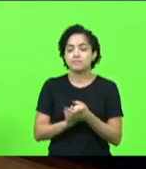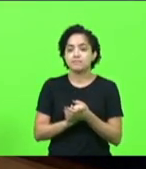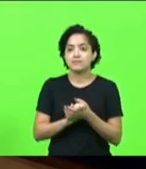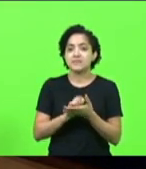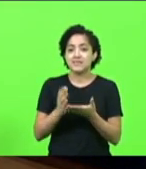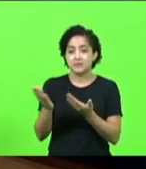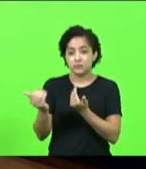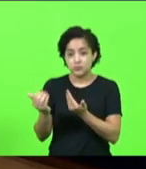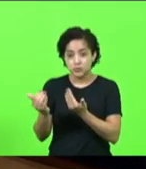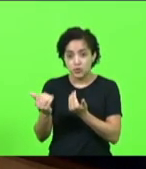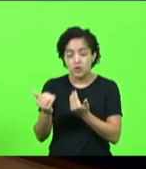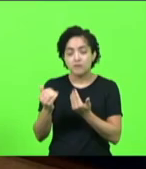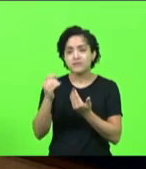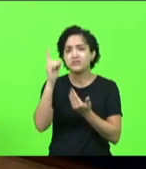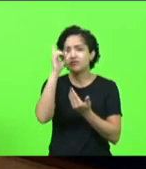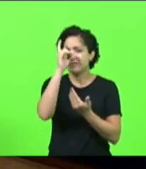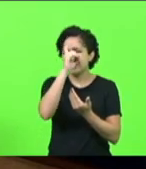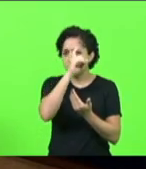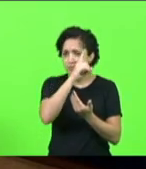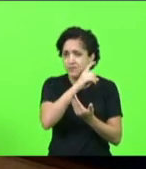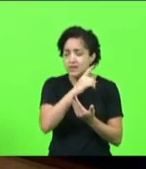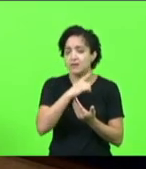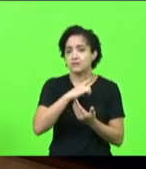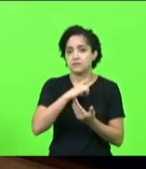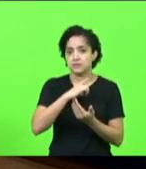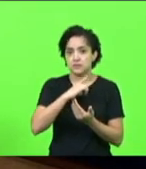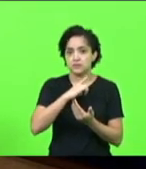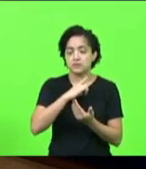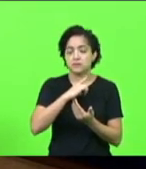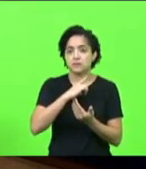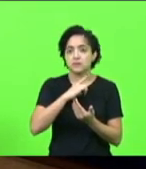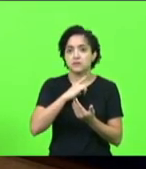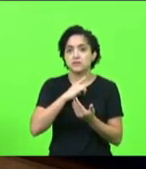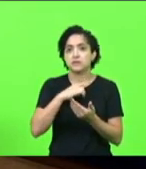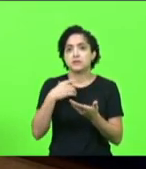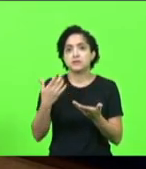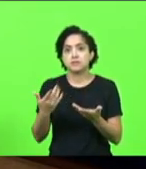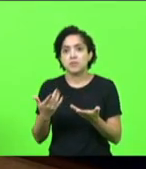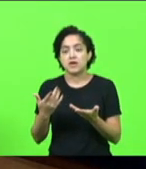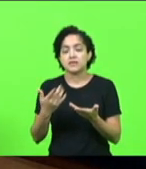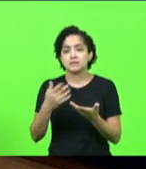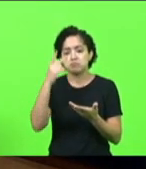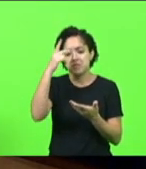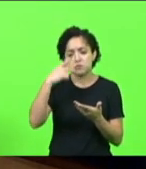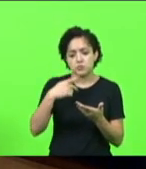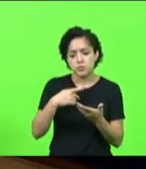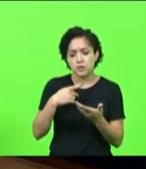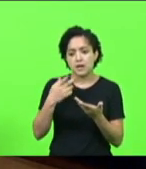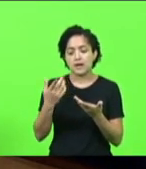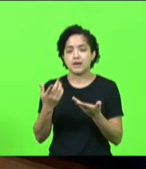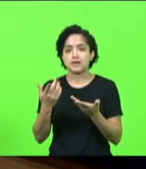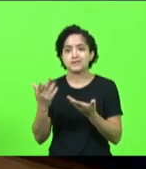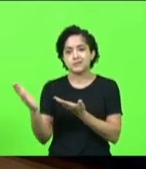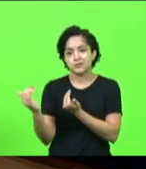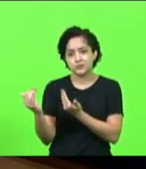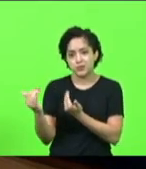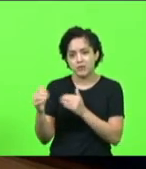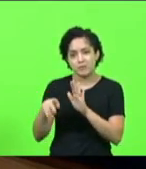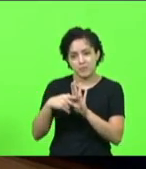muitas dificuldades, desde as questões pessoais da juventude